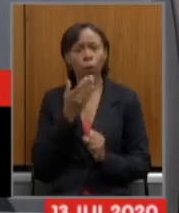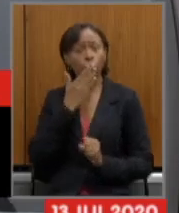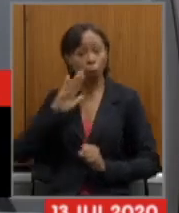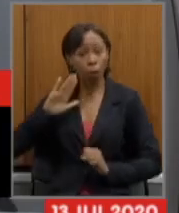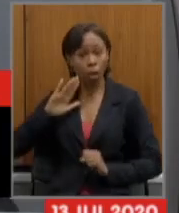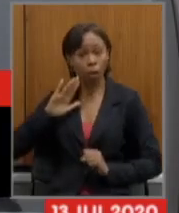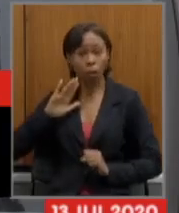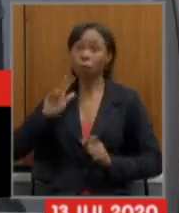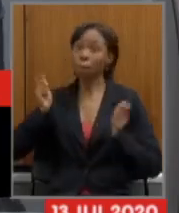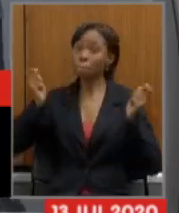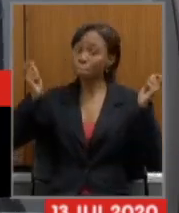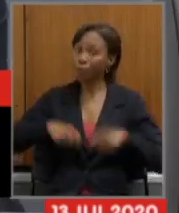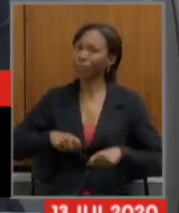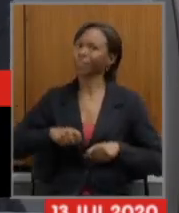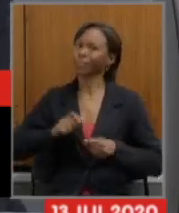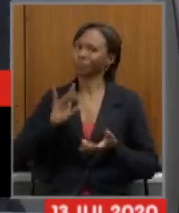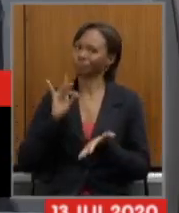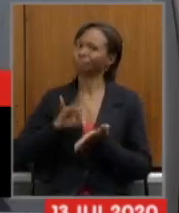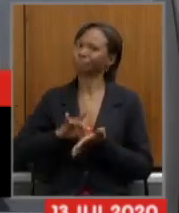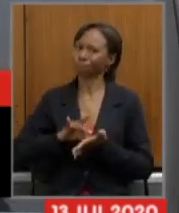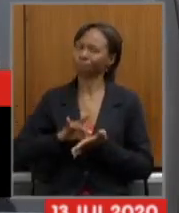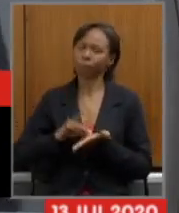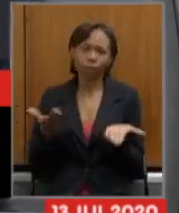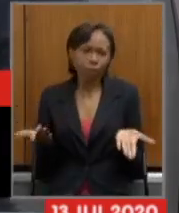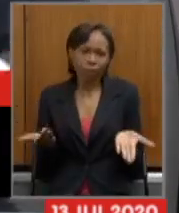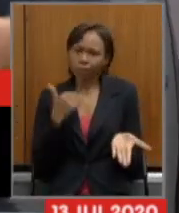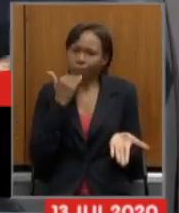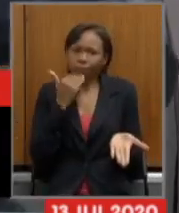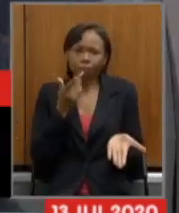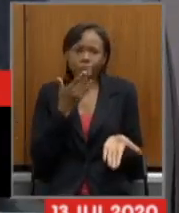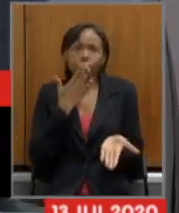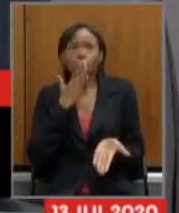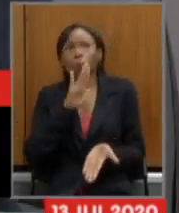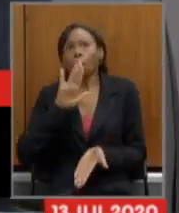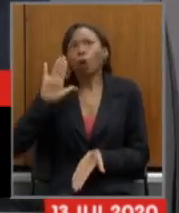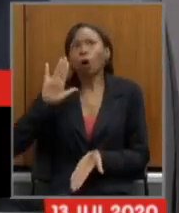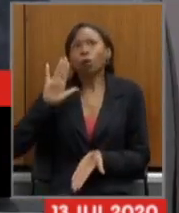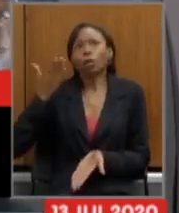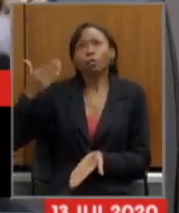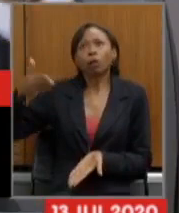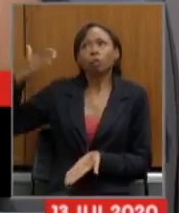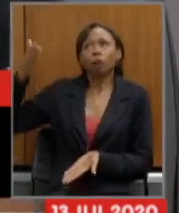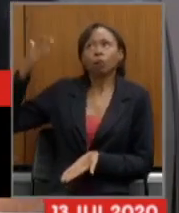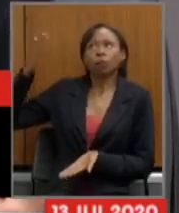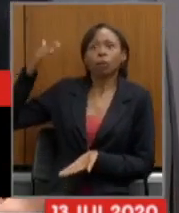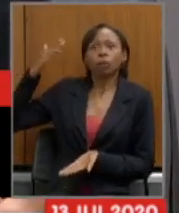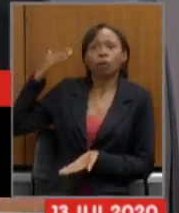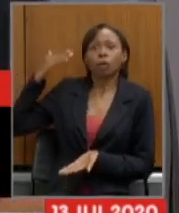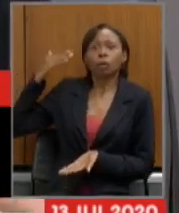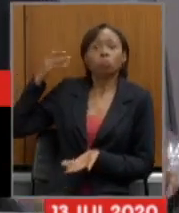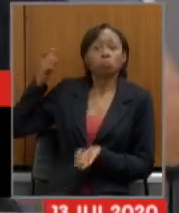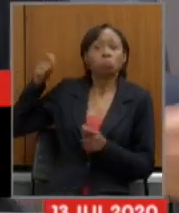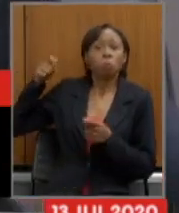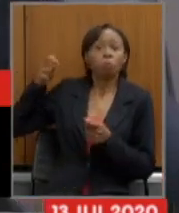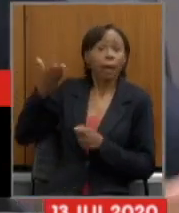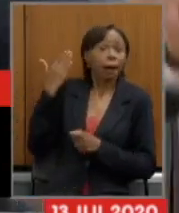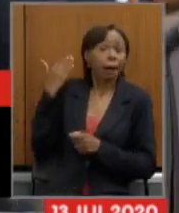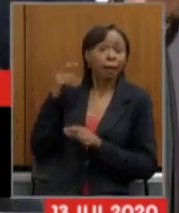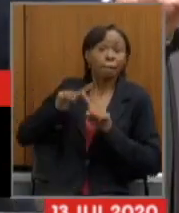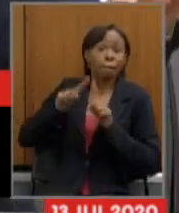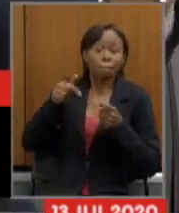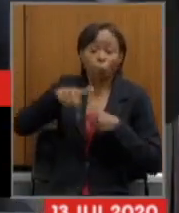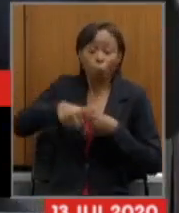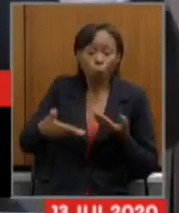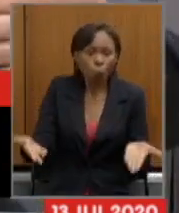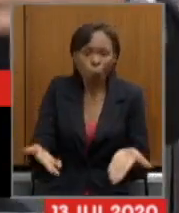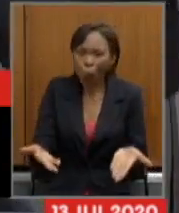não adianta vivermos uma promessa feita há décadas atrás que cabia naquele momento mas que hoje como bem